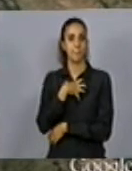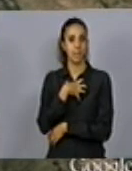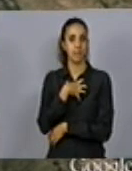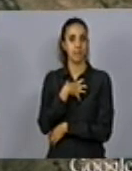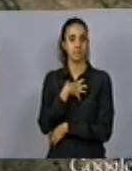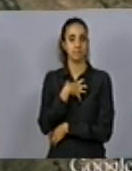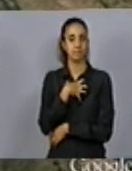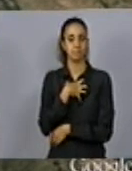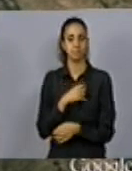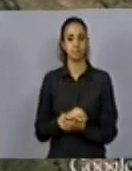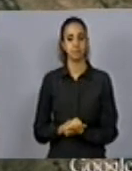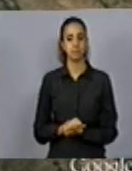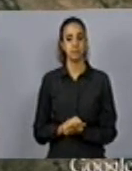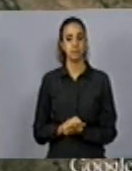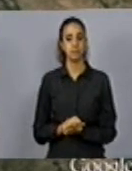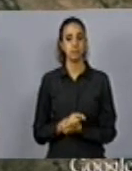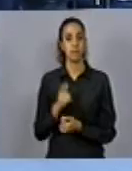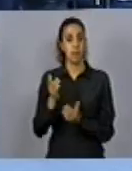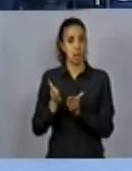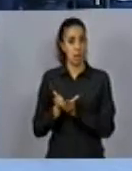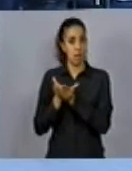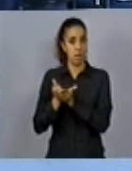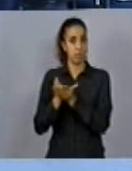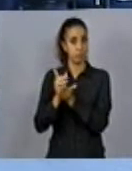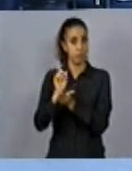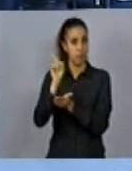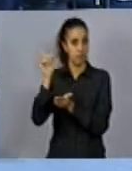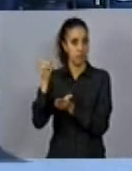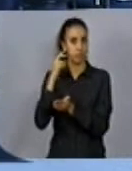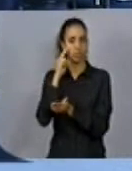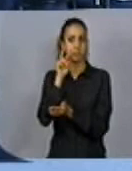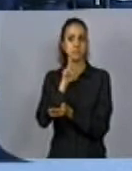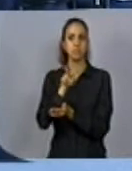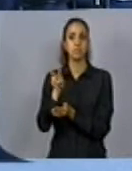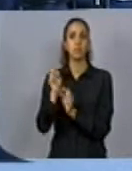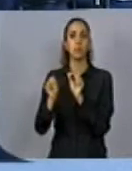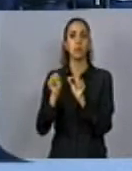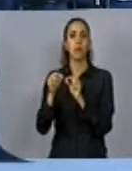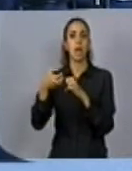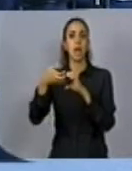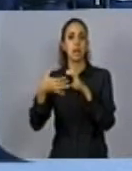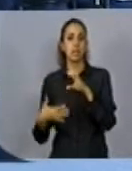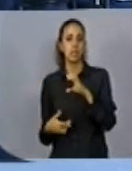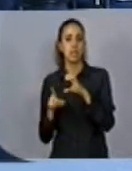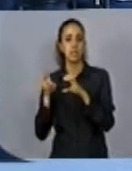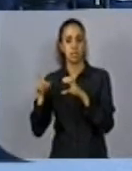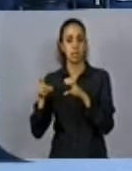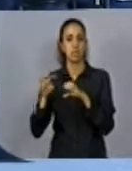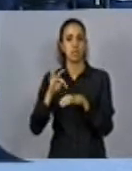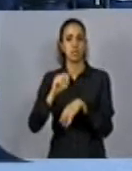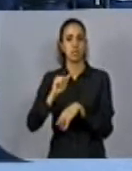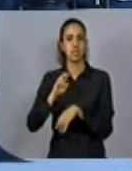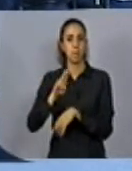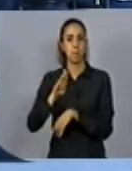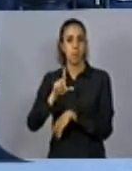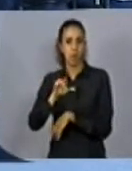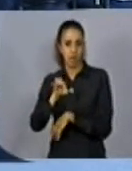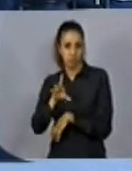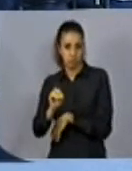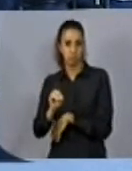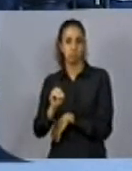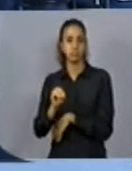navegar por essa região e verificar a característica desses tabuleiros é muito marcante, porque